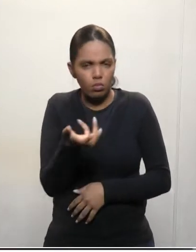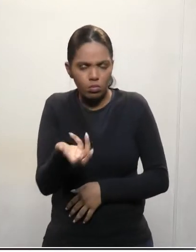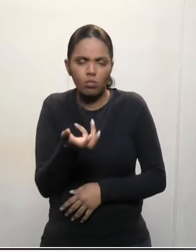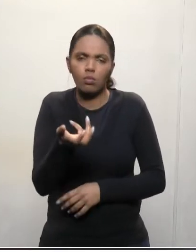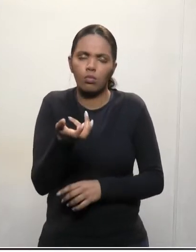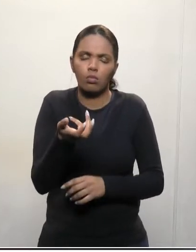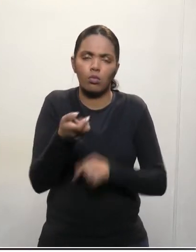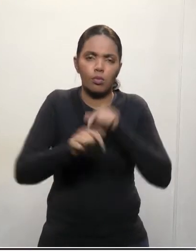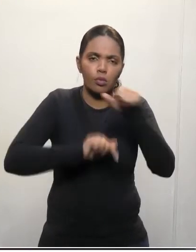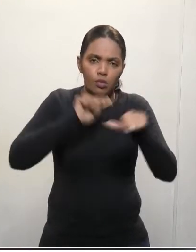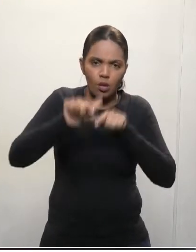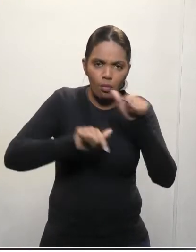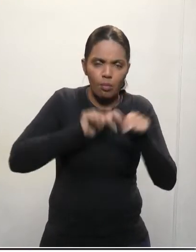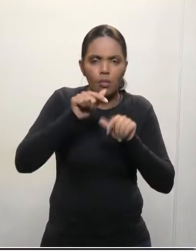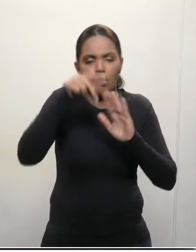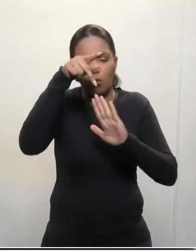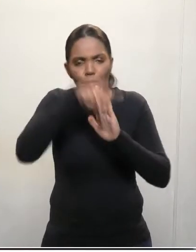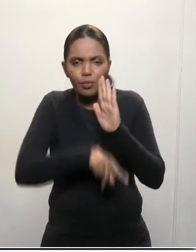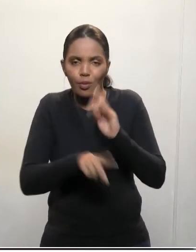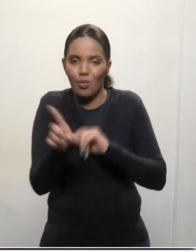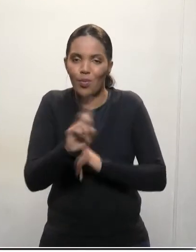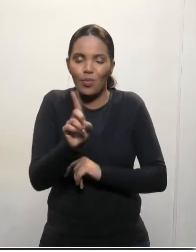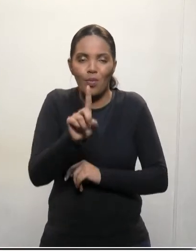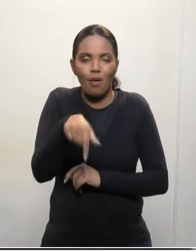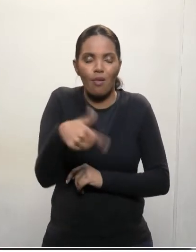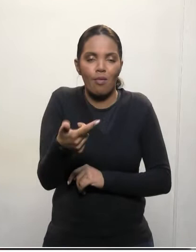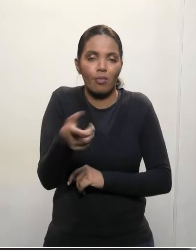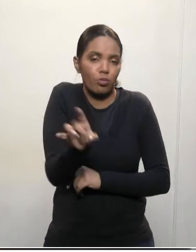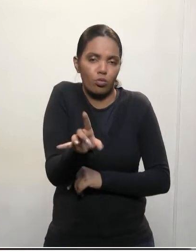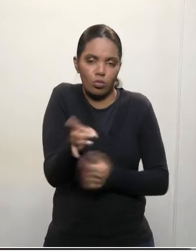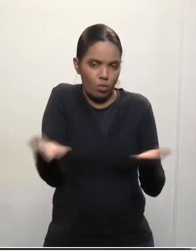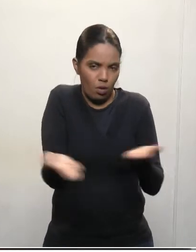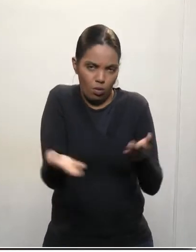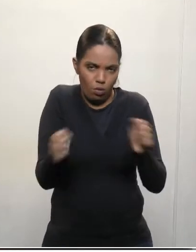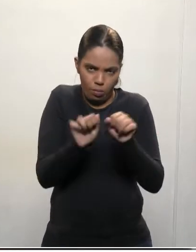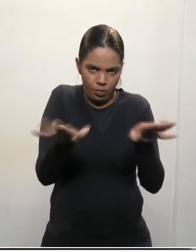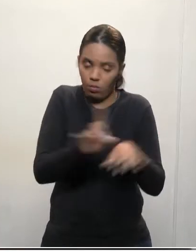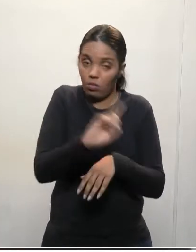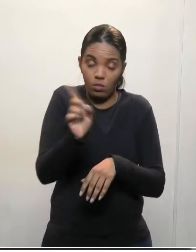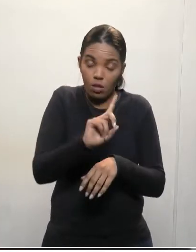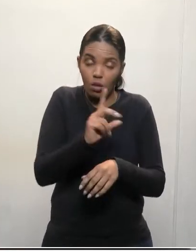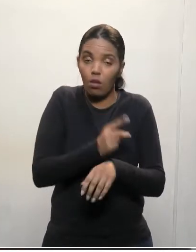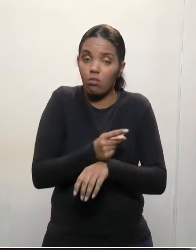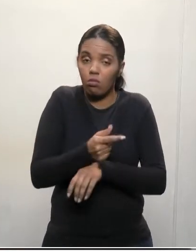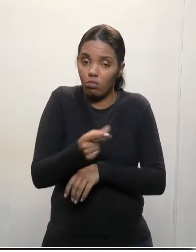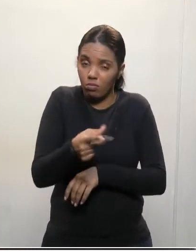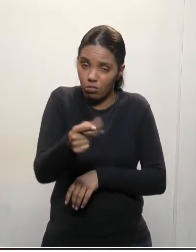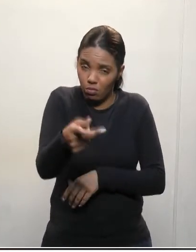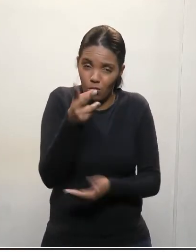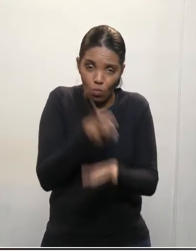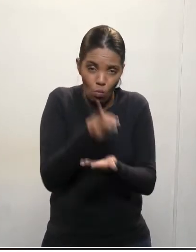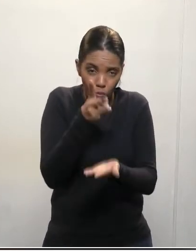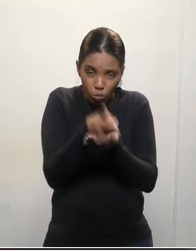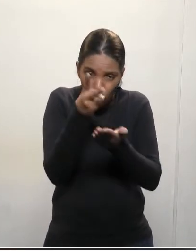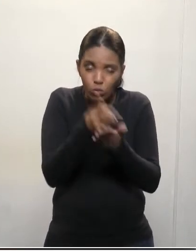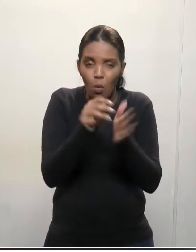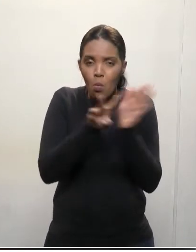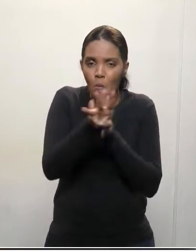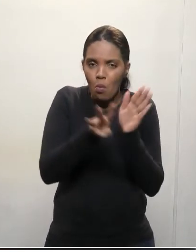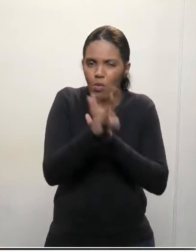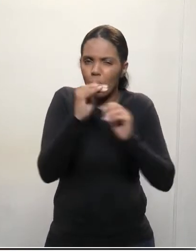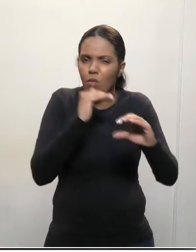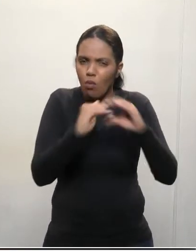prevê, ele não é um serviço que vai ser colocado só nesse momento da pandemia, ele é para ser permanente e é uma